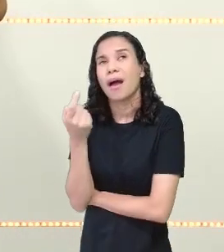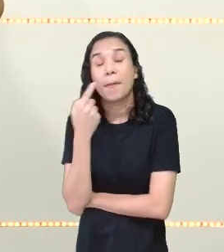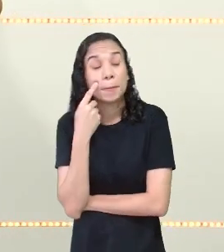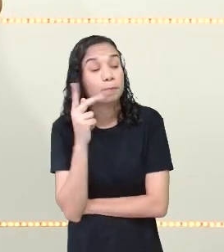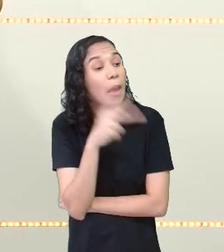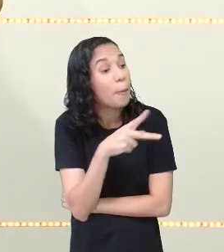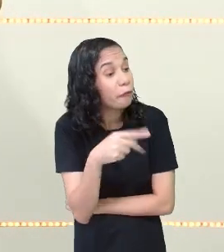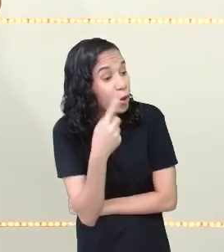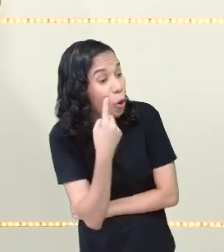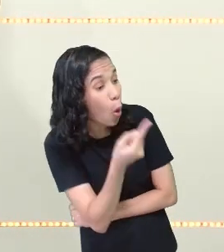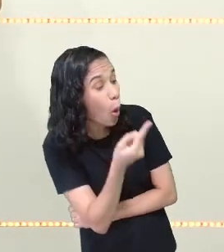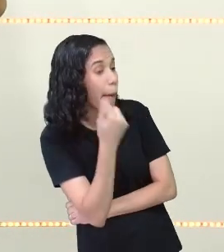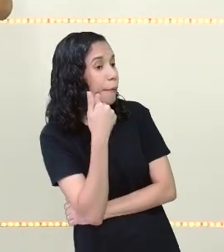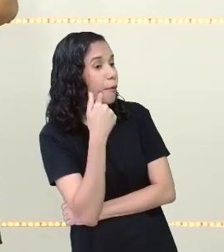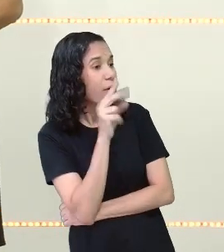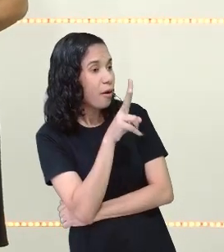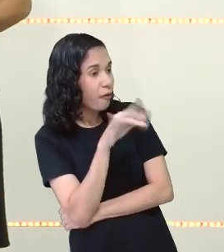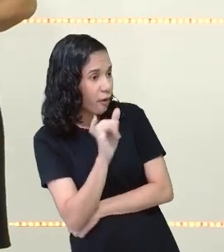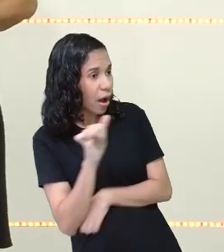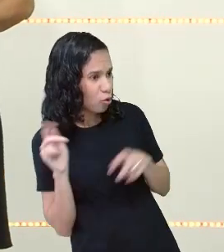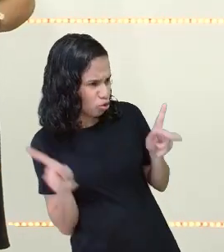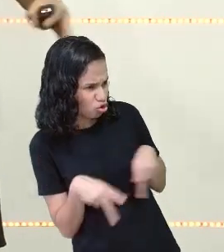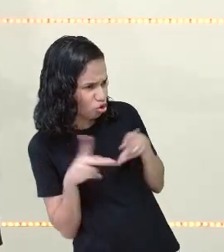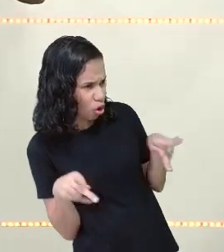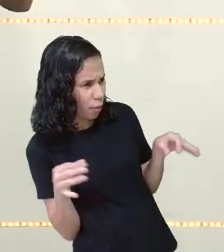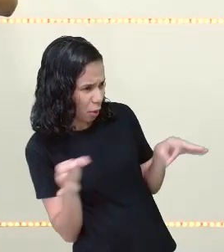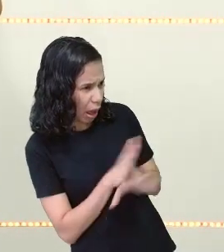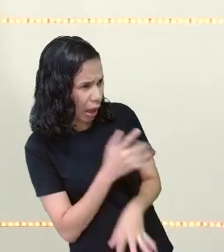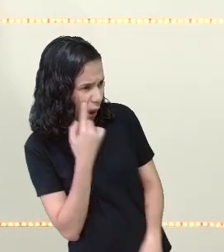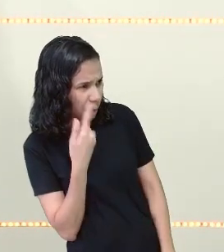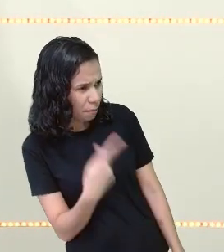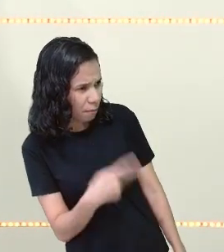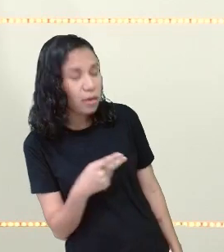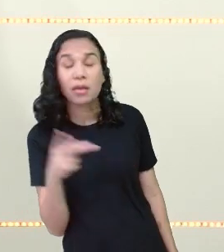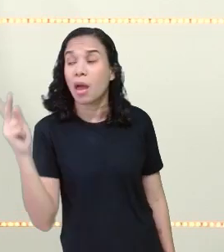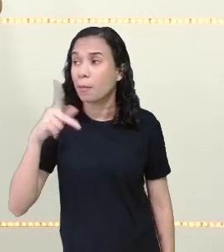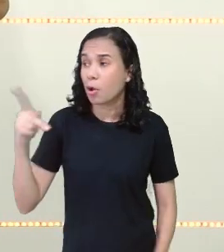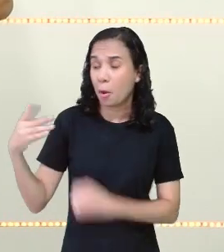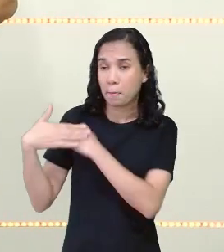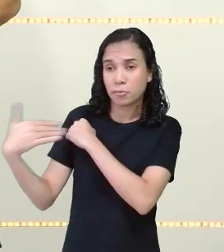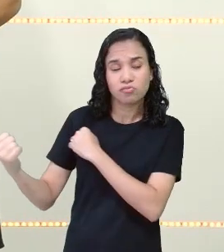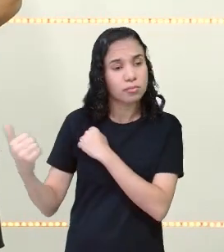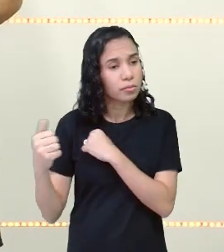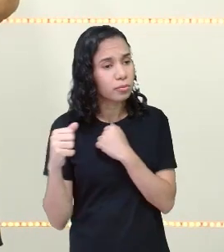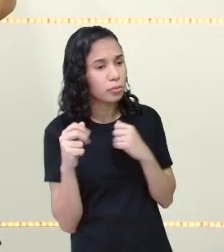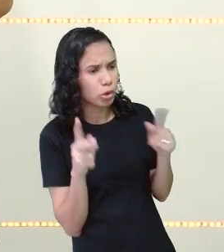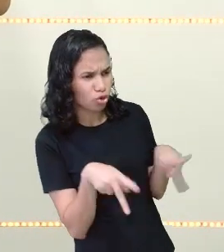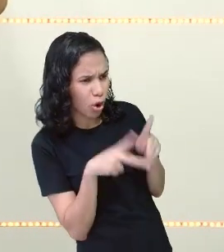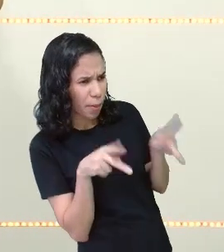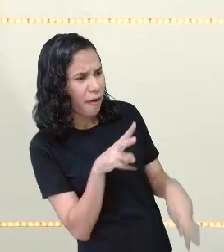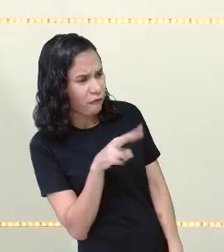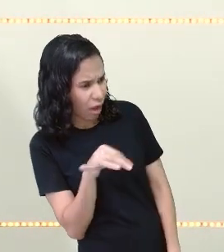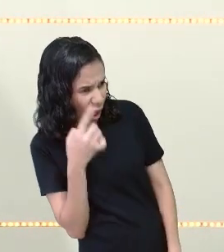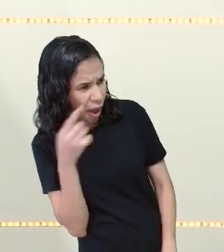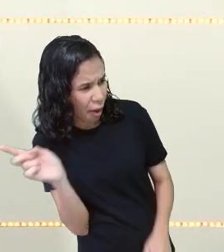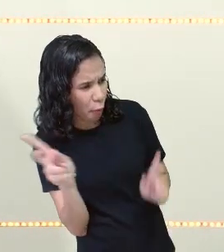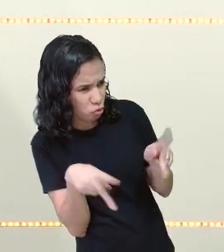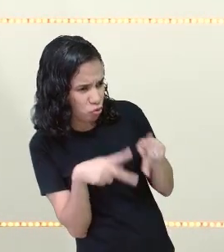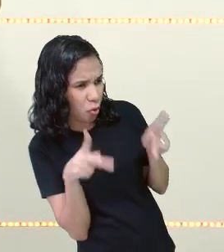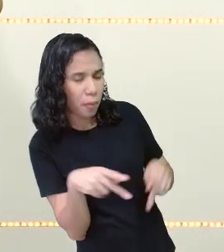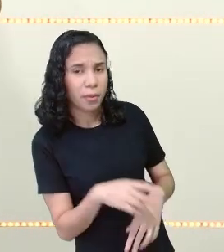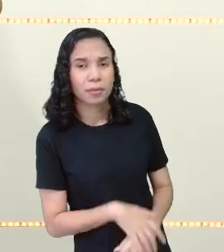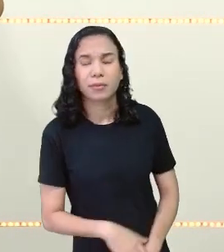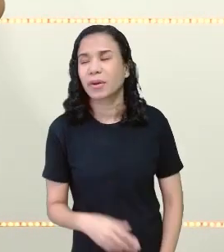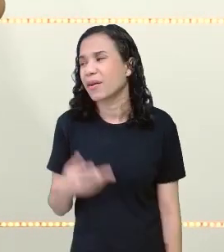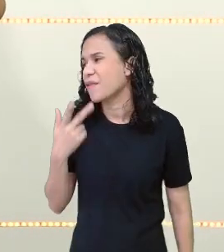Casey, você vai ao shopping quando sair daqui? Professora Cátia tá me chamando pra ir almoçar com ela no shopping. Vai ao shopping, professora Casey?